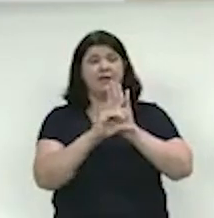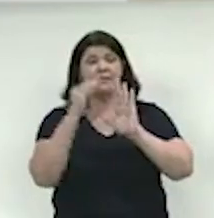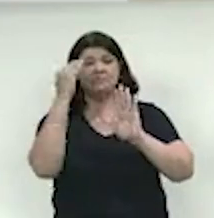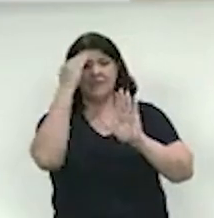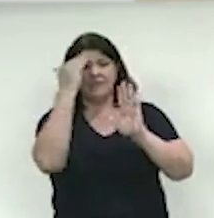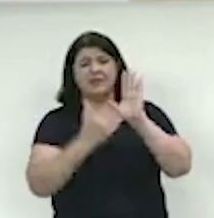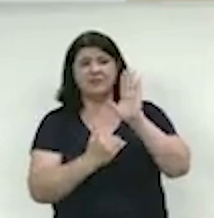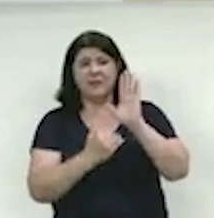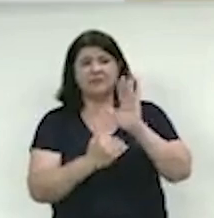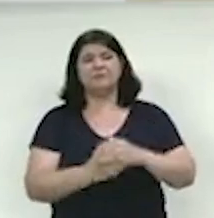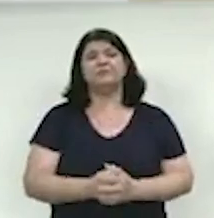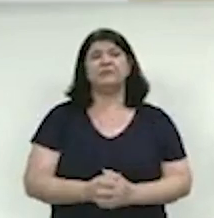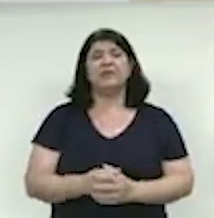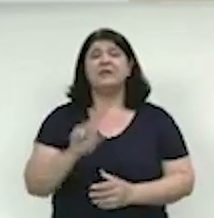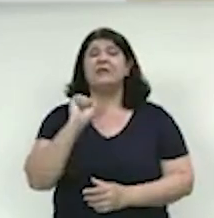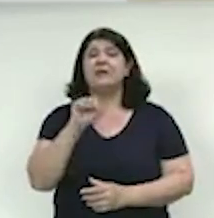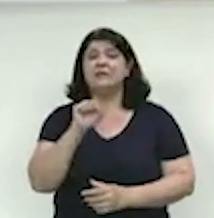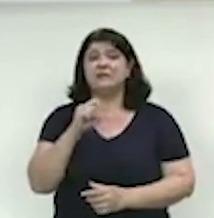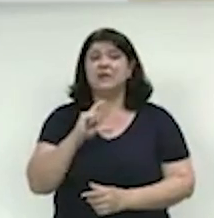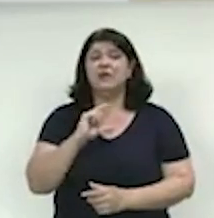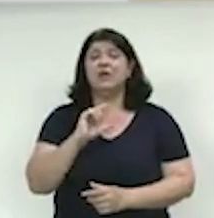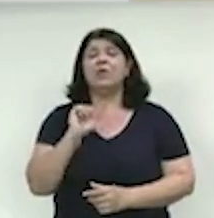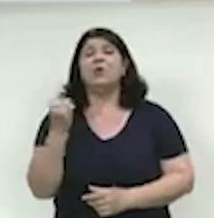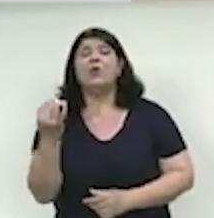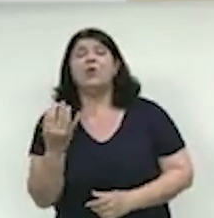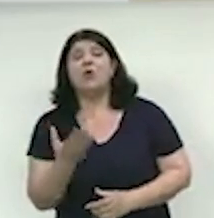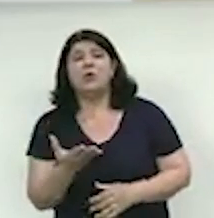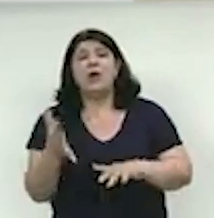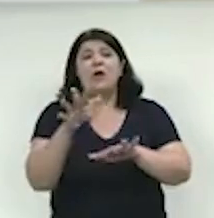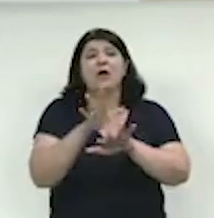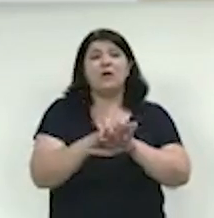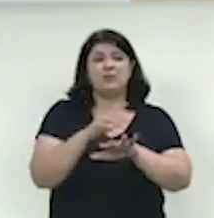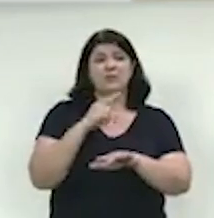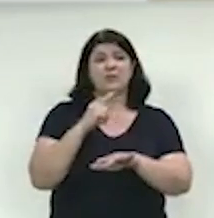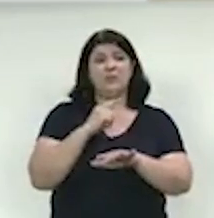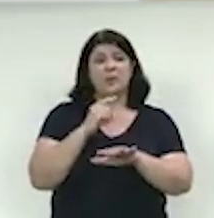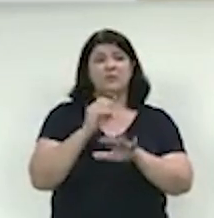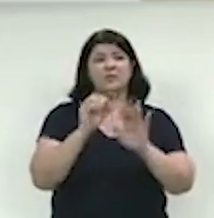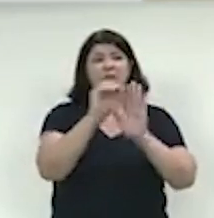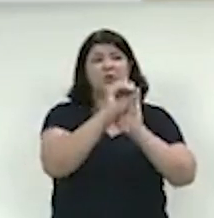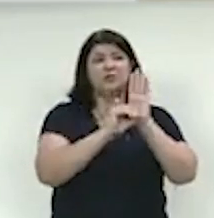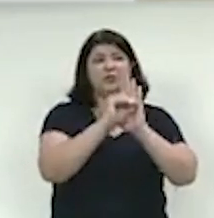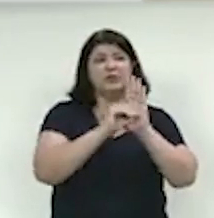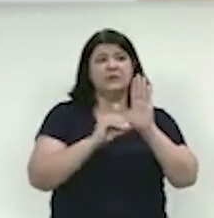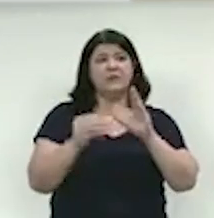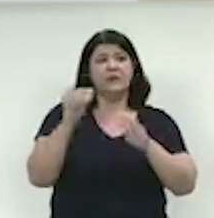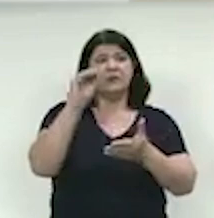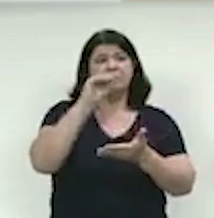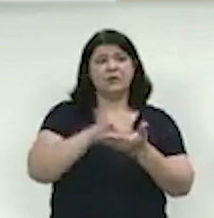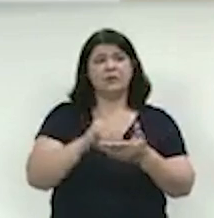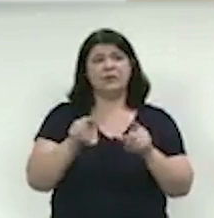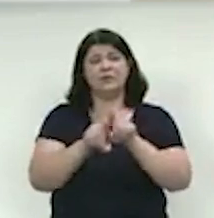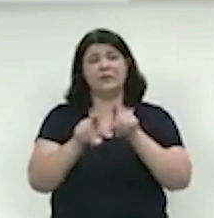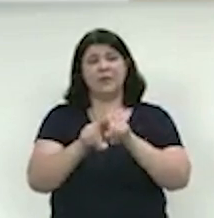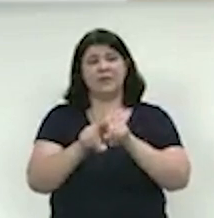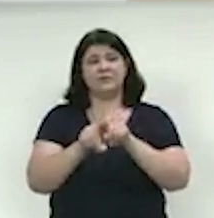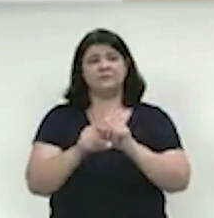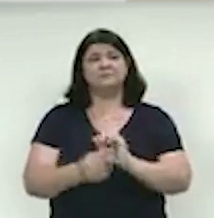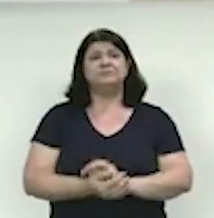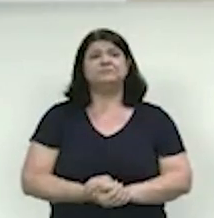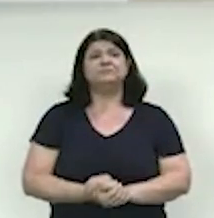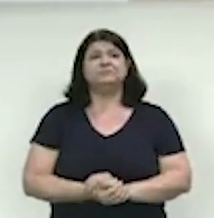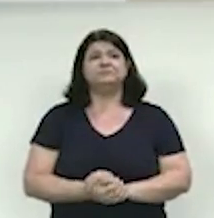Se sim, quais as possibilidades de inclusão na lei orçamentária de 2022? 2. E 3.